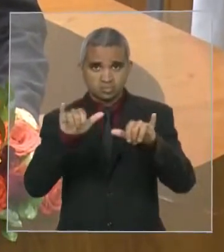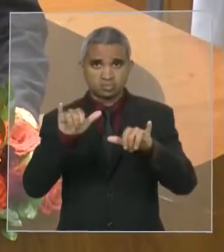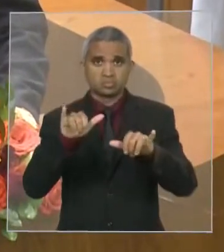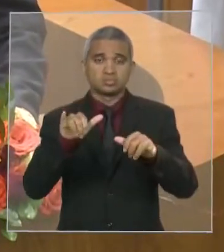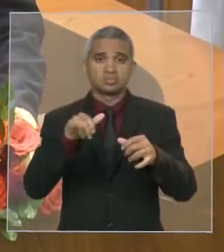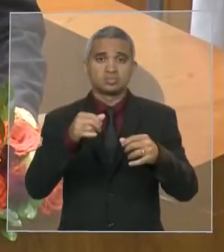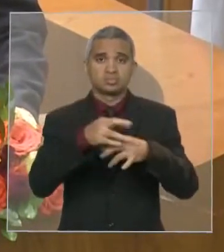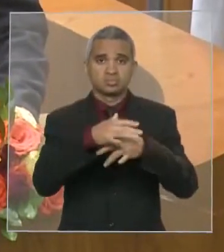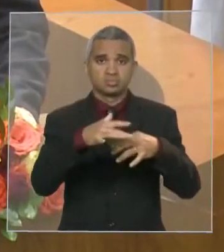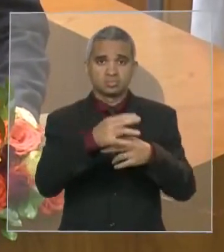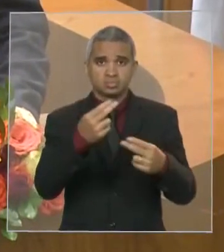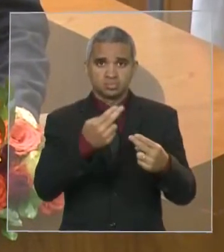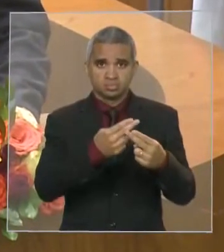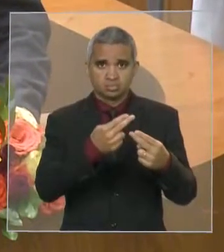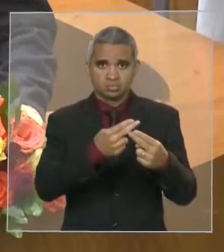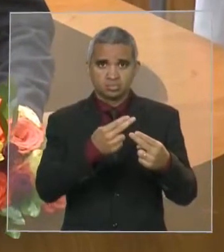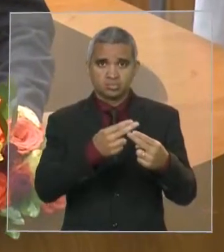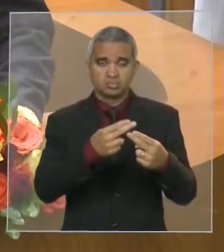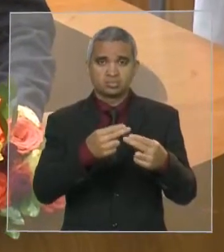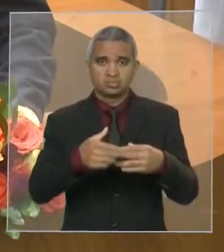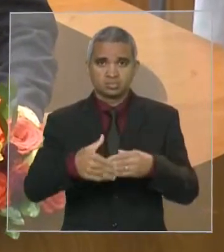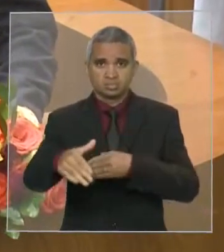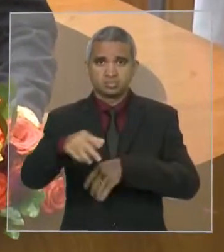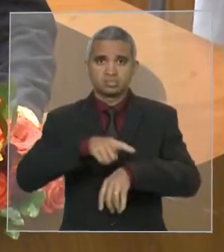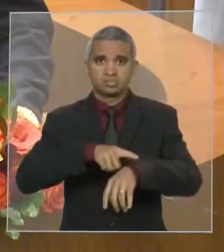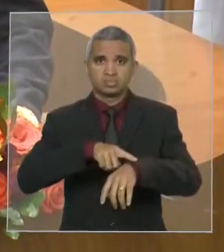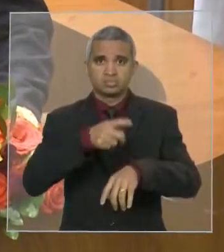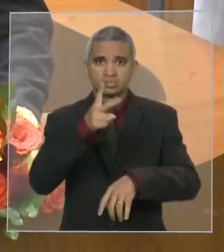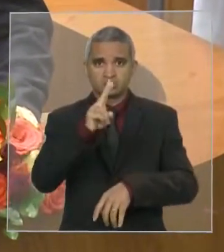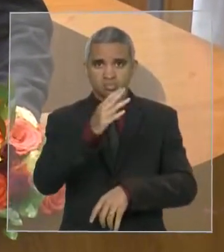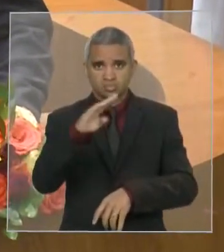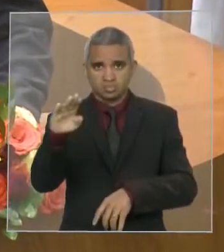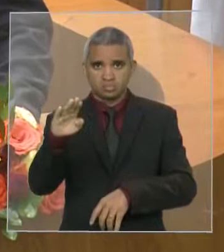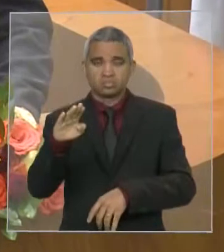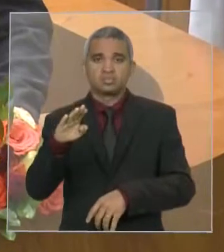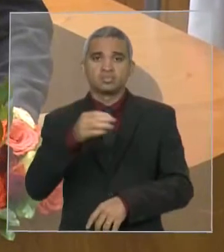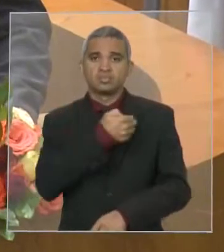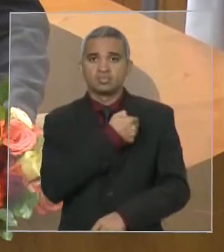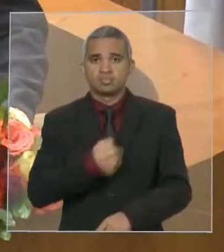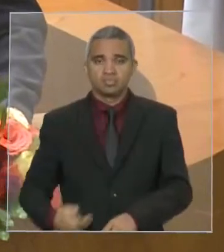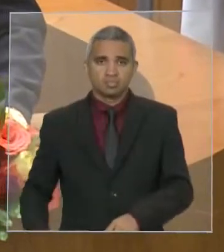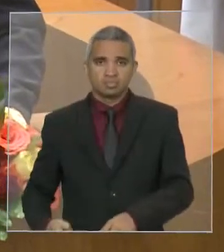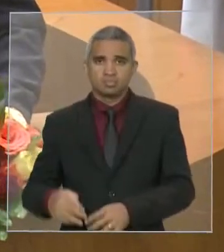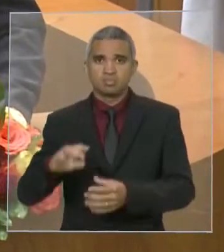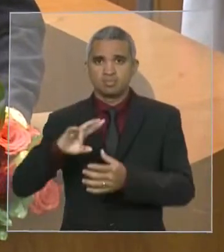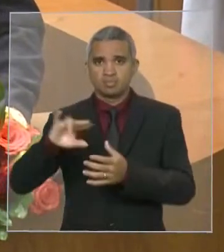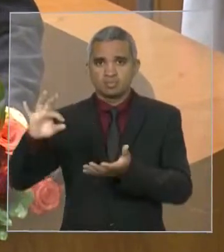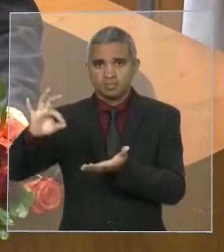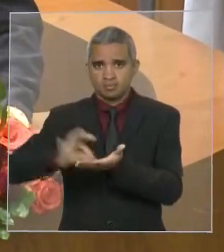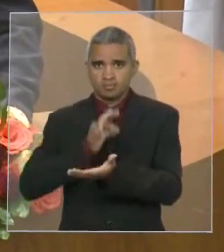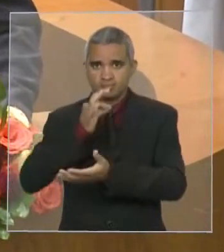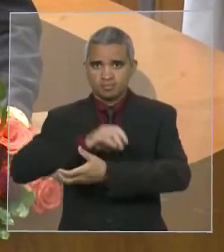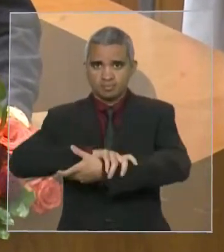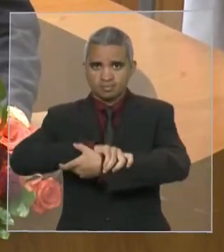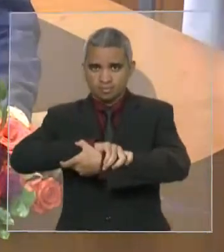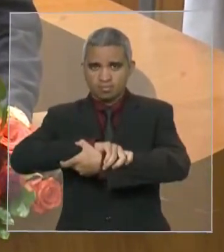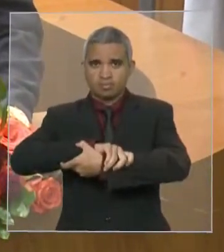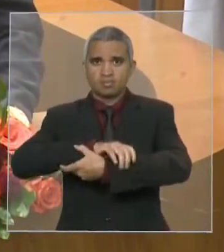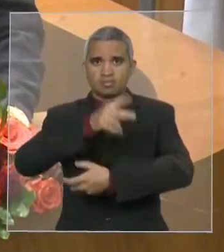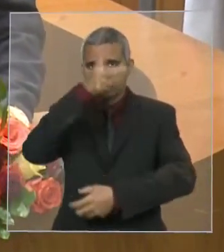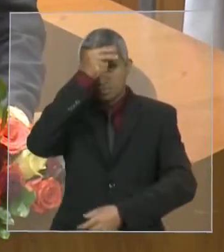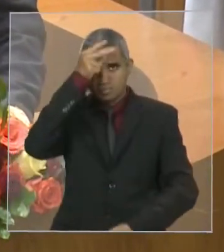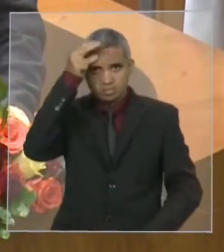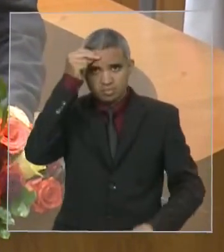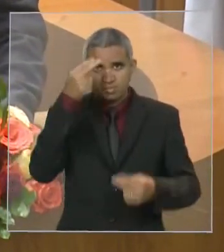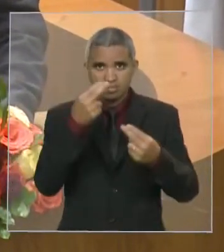Daqui a pouco, às 14h30, o governador Flávio Dino assinará convênio com a Prefeitura Municipal de Timon para celebração de